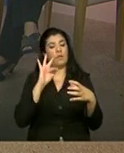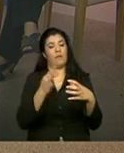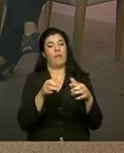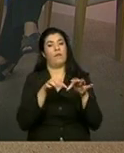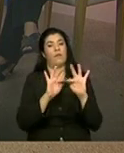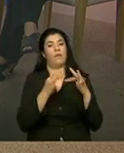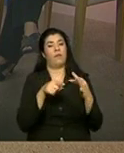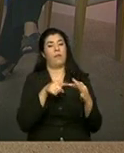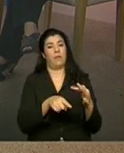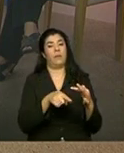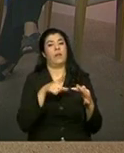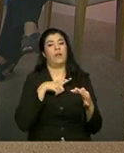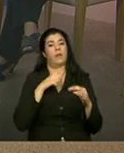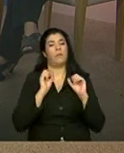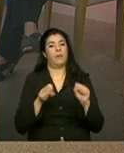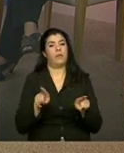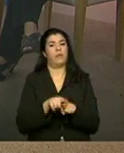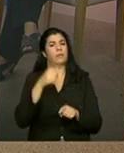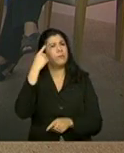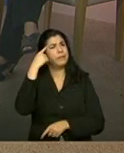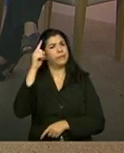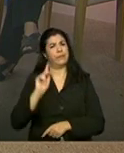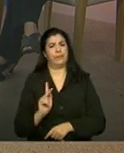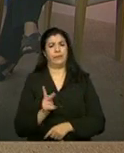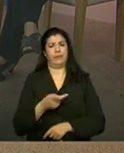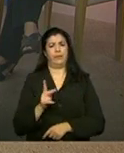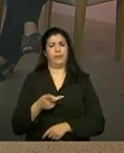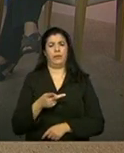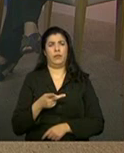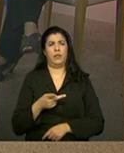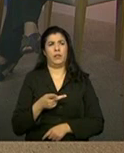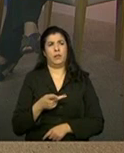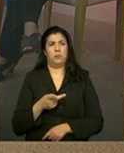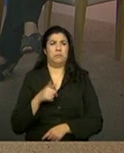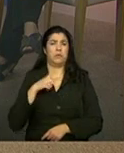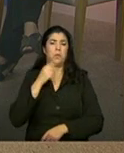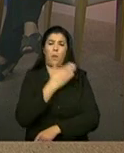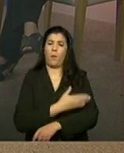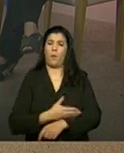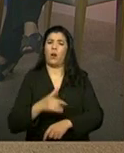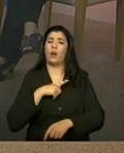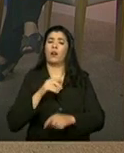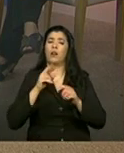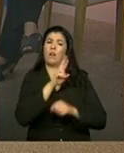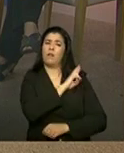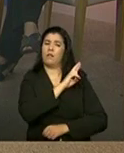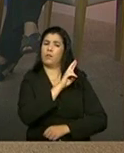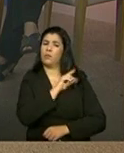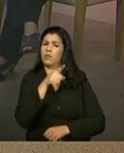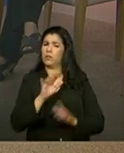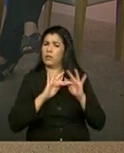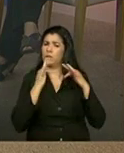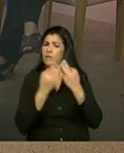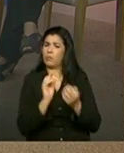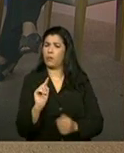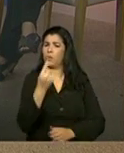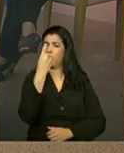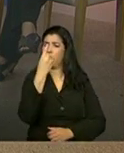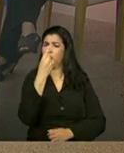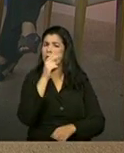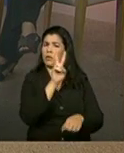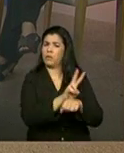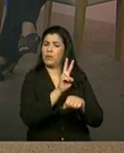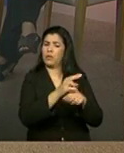pode-se ter uma ideia equivocada, conservadora, de que a família vai ser responsabilizada sozinha por proteger